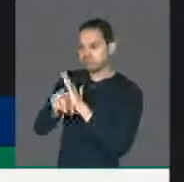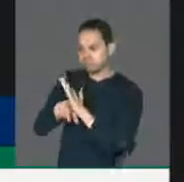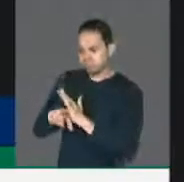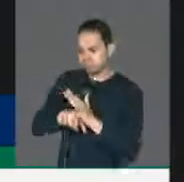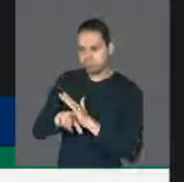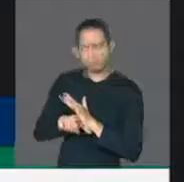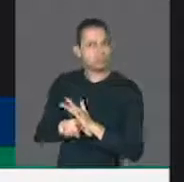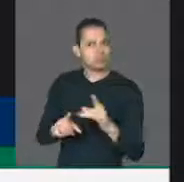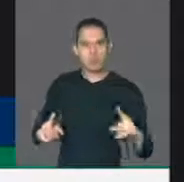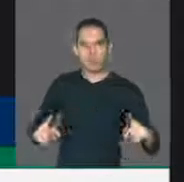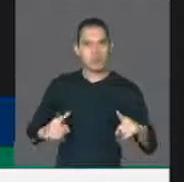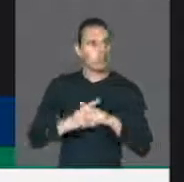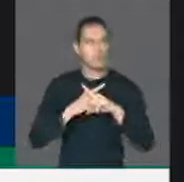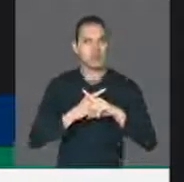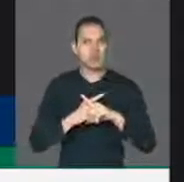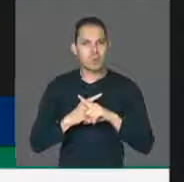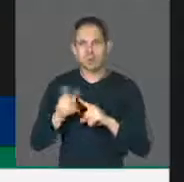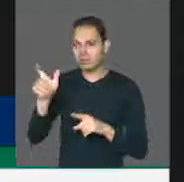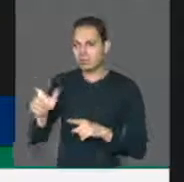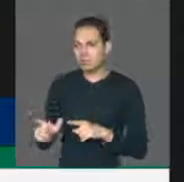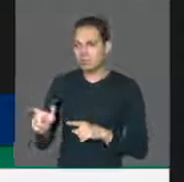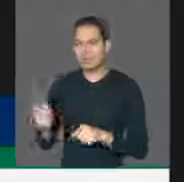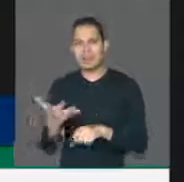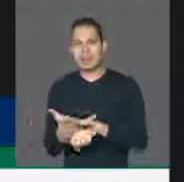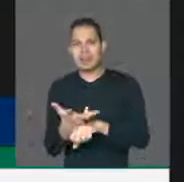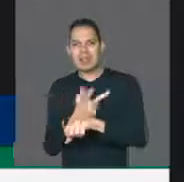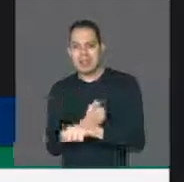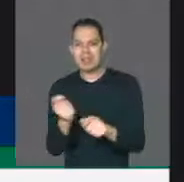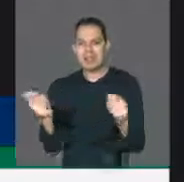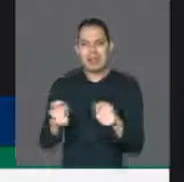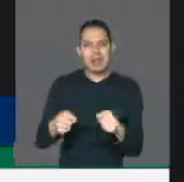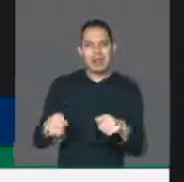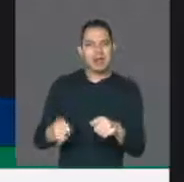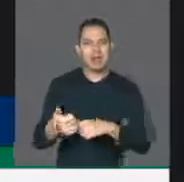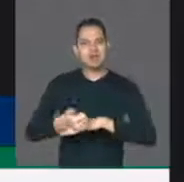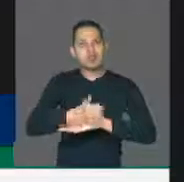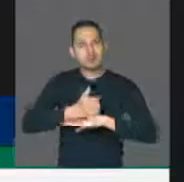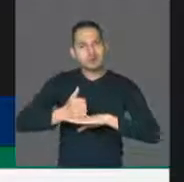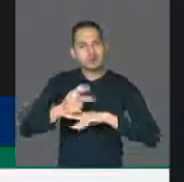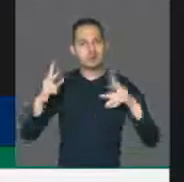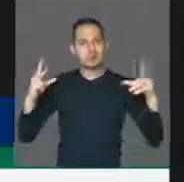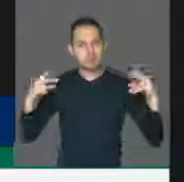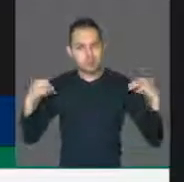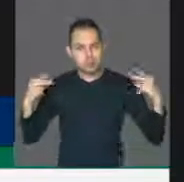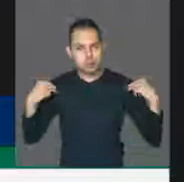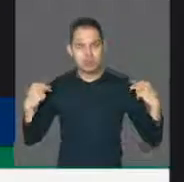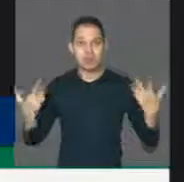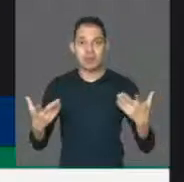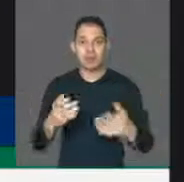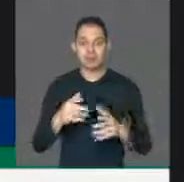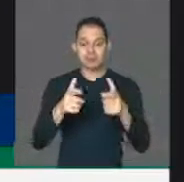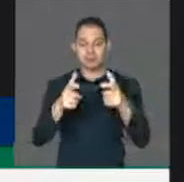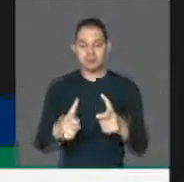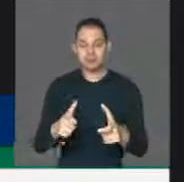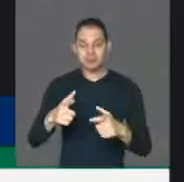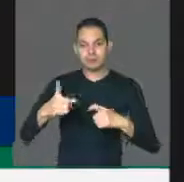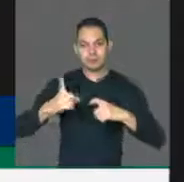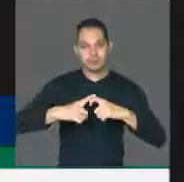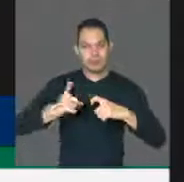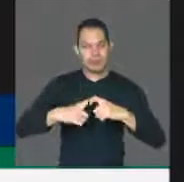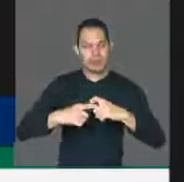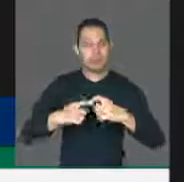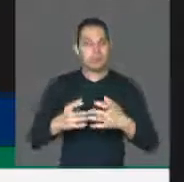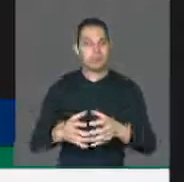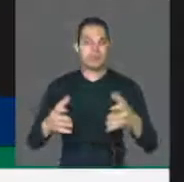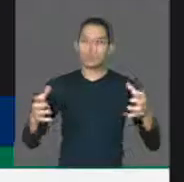a capacidade de uma pessoa poder exercer. Então as clínicas que estavam habilitadas aí são todas elas prejudicadas